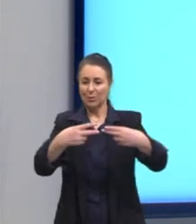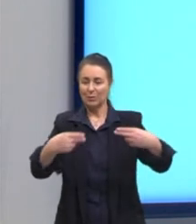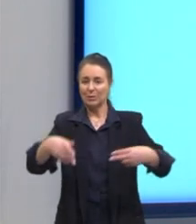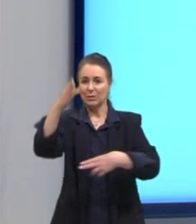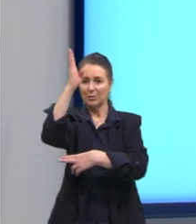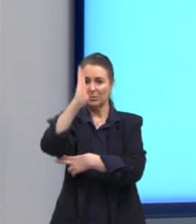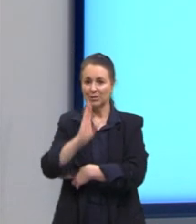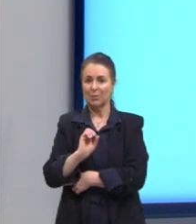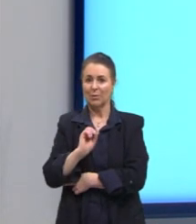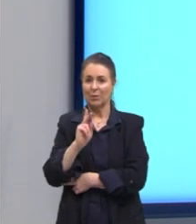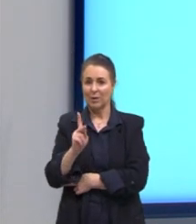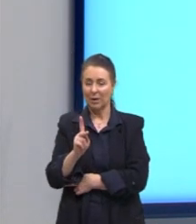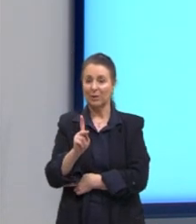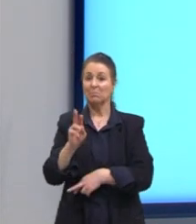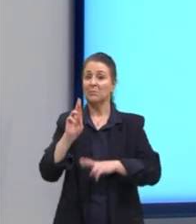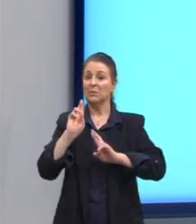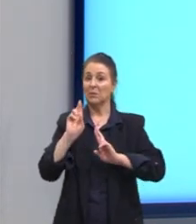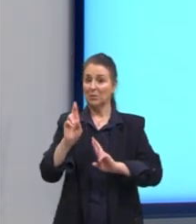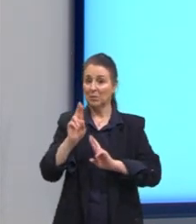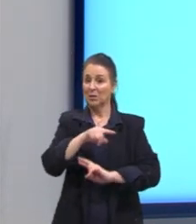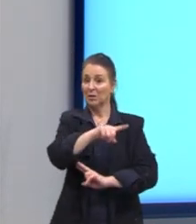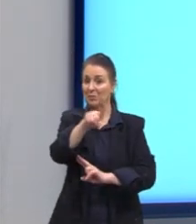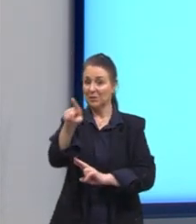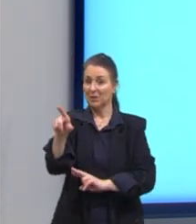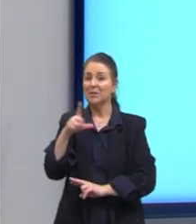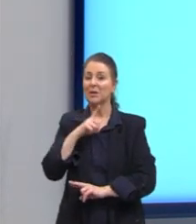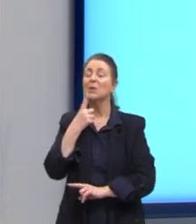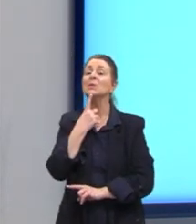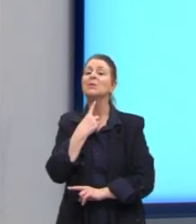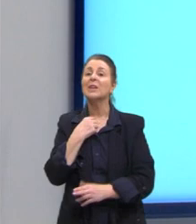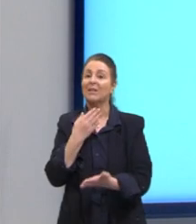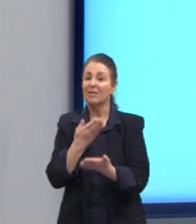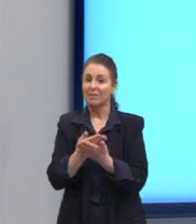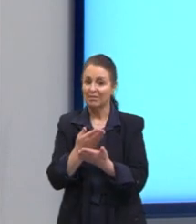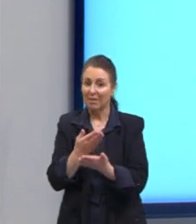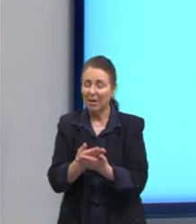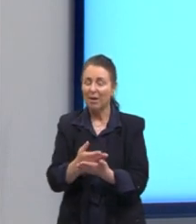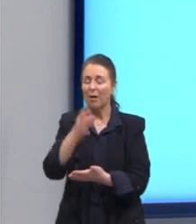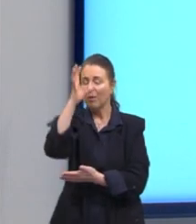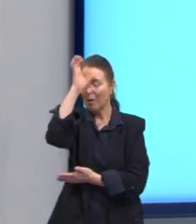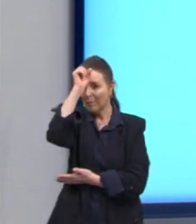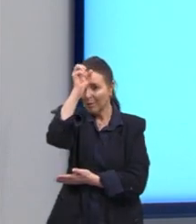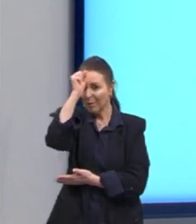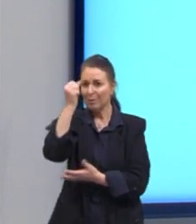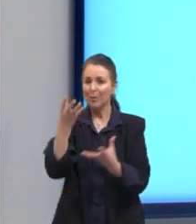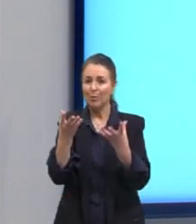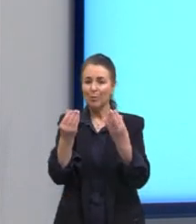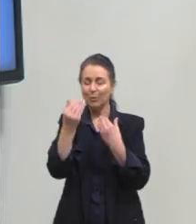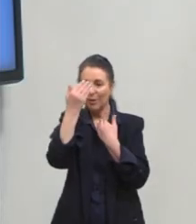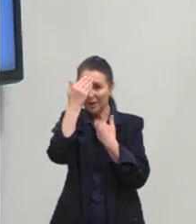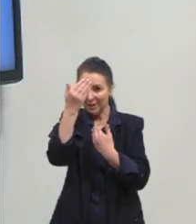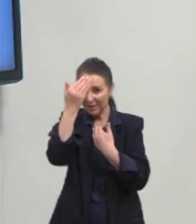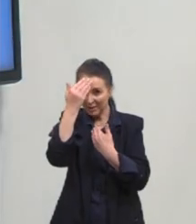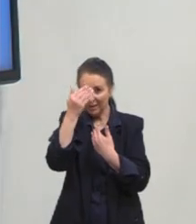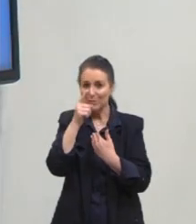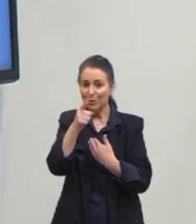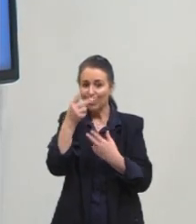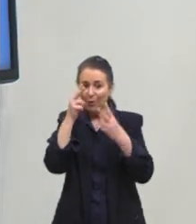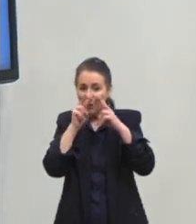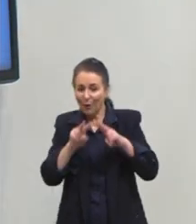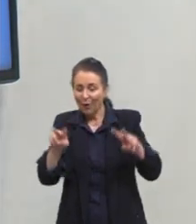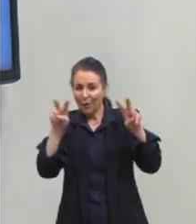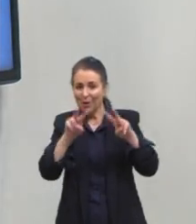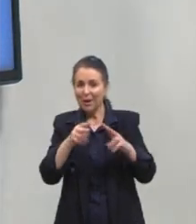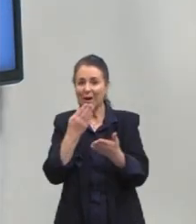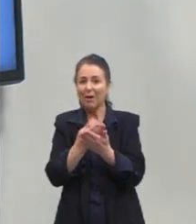Certo, pessoal? Então espero que vocês tenham gostado dessa aula, que vocês tenham aprendido alguma coisa. Eu agradeço sempre a audiência, Estamos chegando na aula